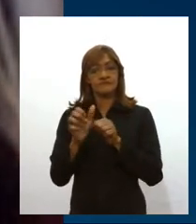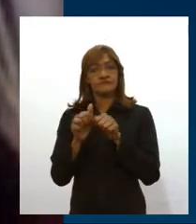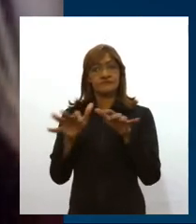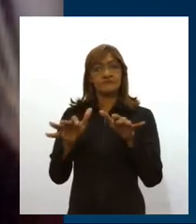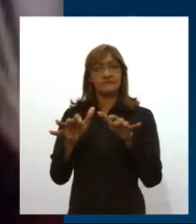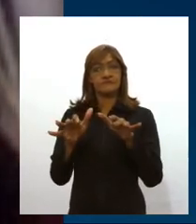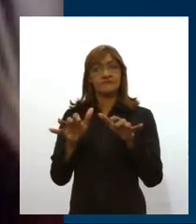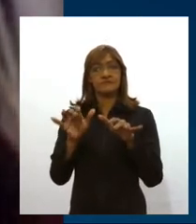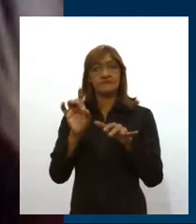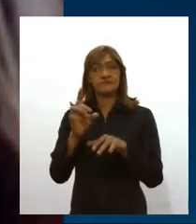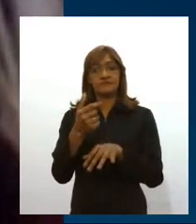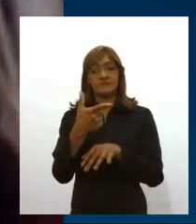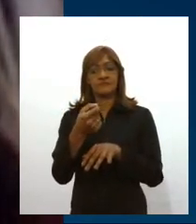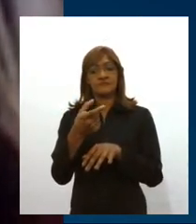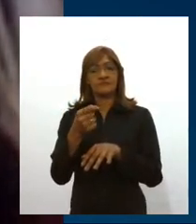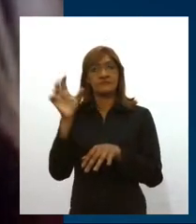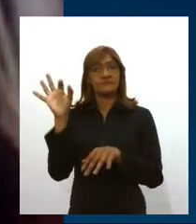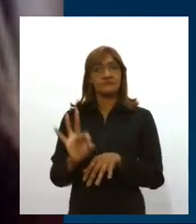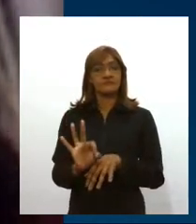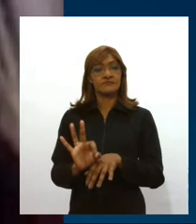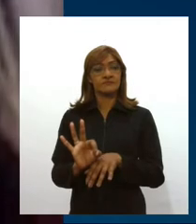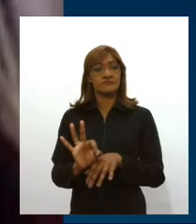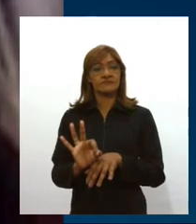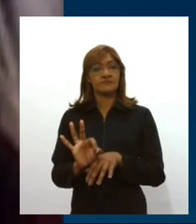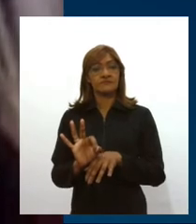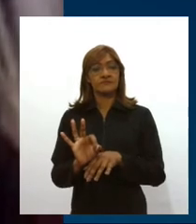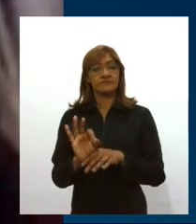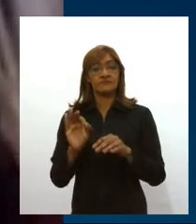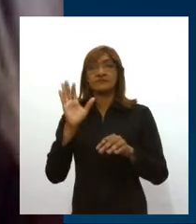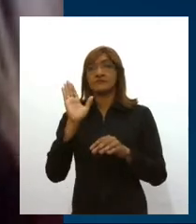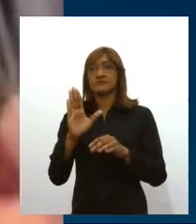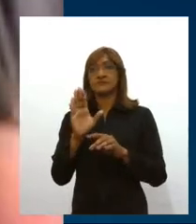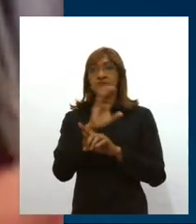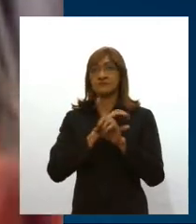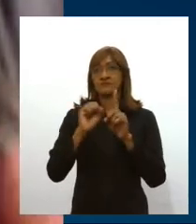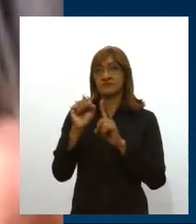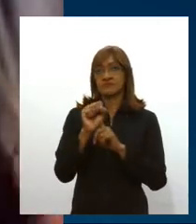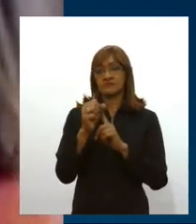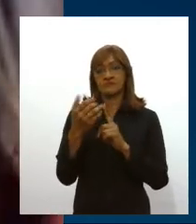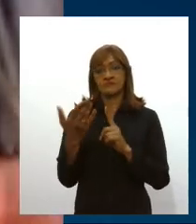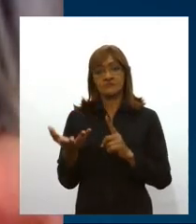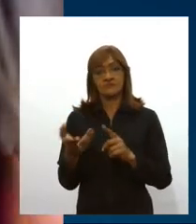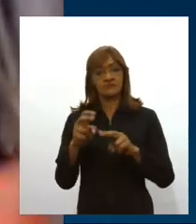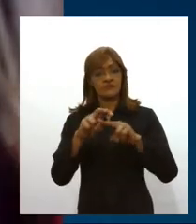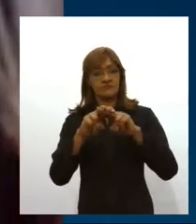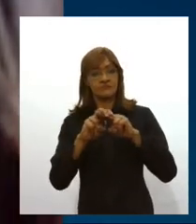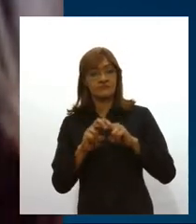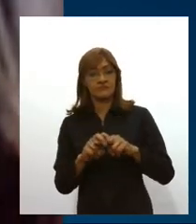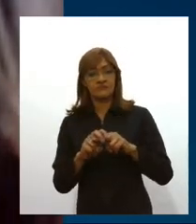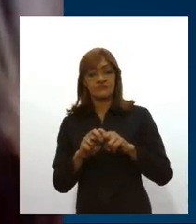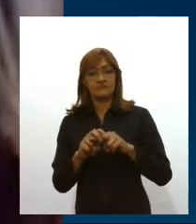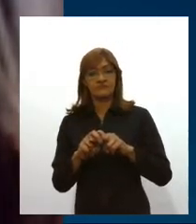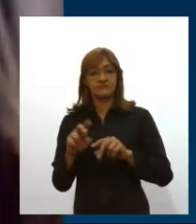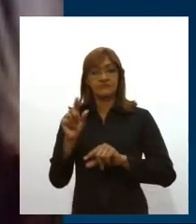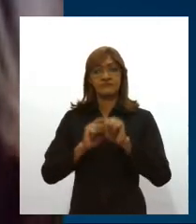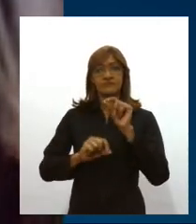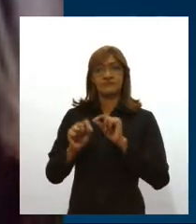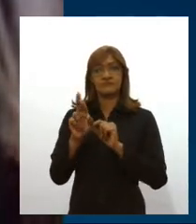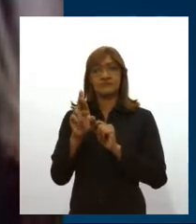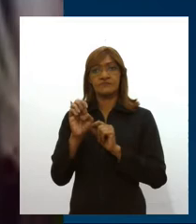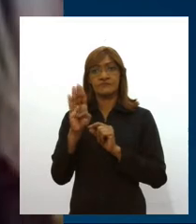população. No gado, por exemplo, nos rebanhos, por isso que essa expressão vem de imunidade de rebanho, é